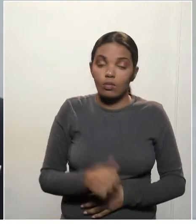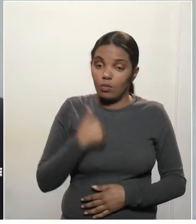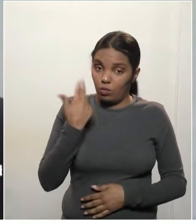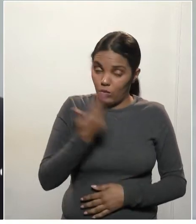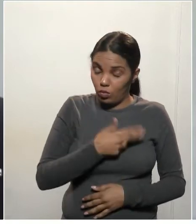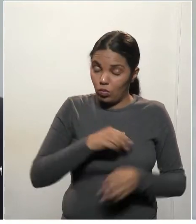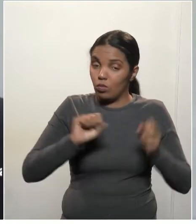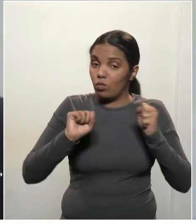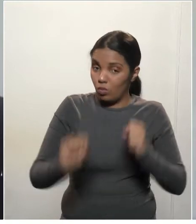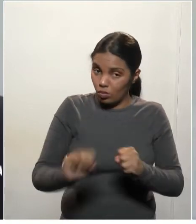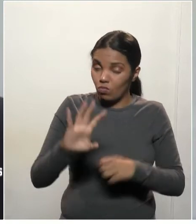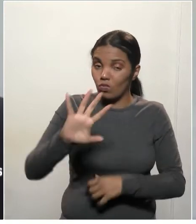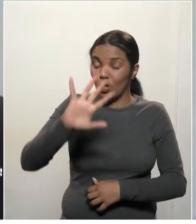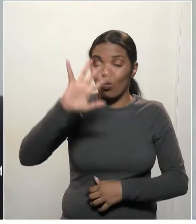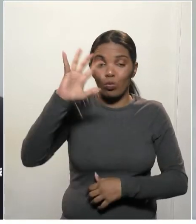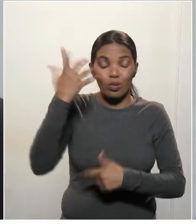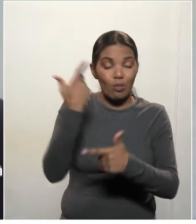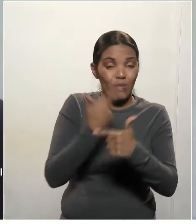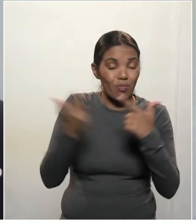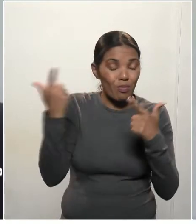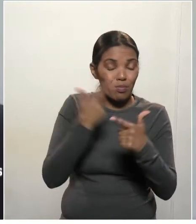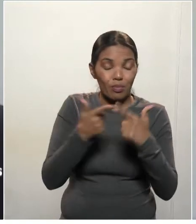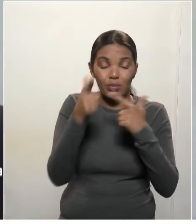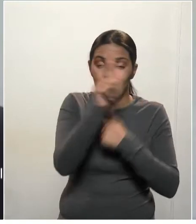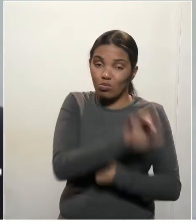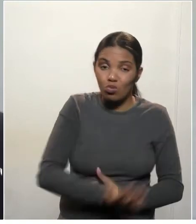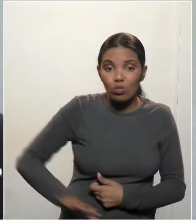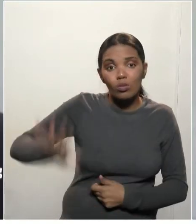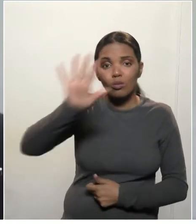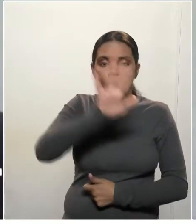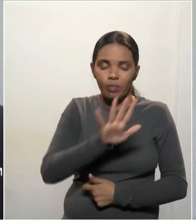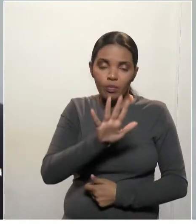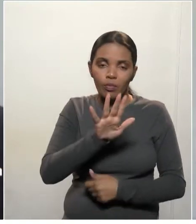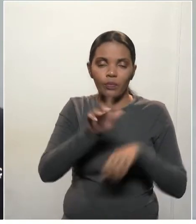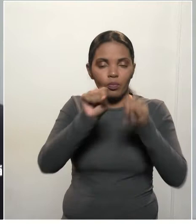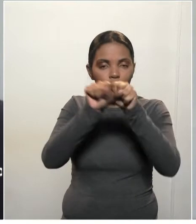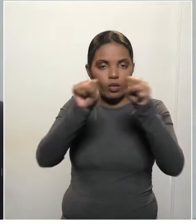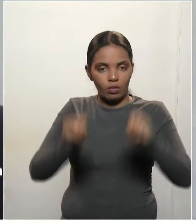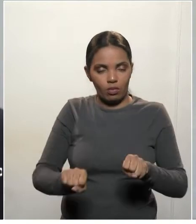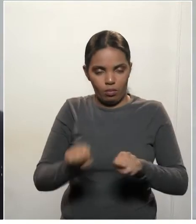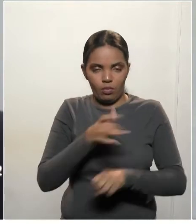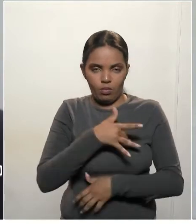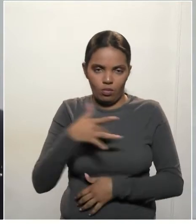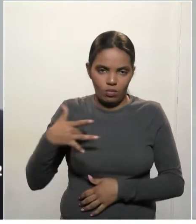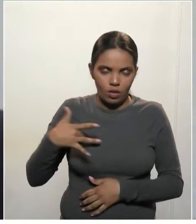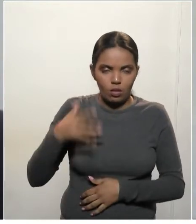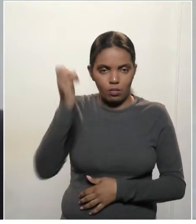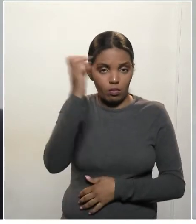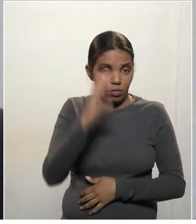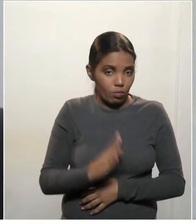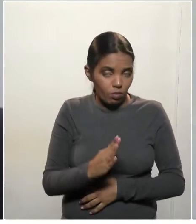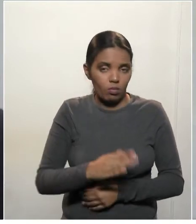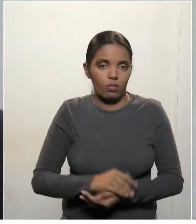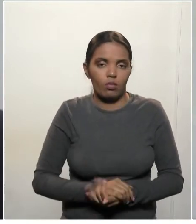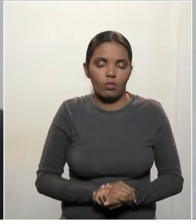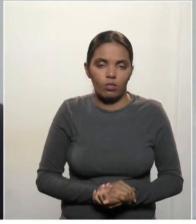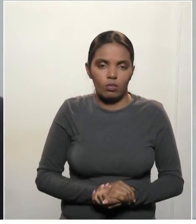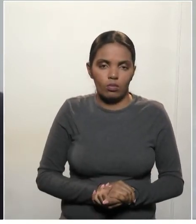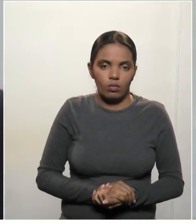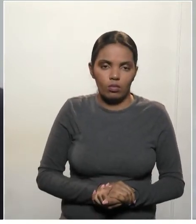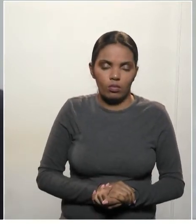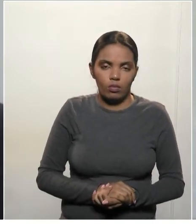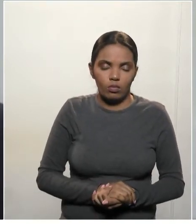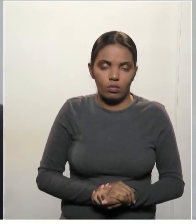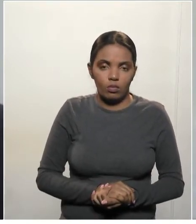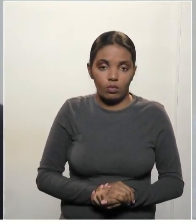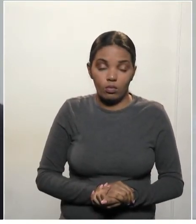colapso geral no sistema de saúde do Brasil. E aí,